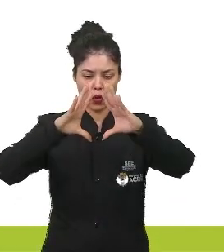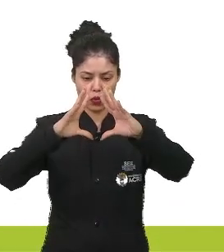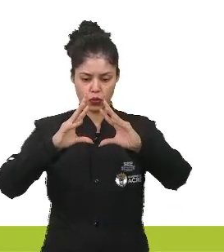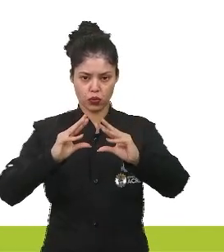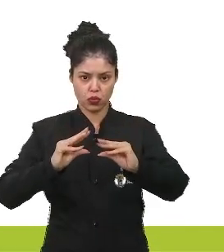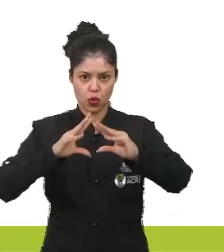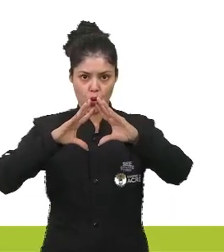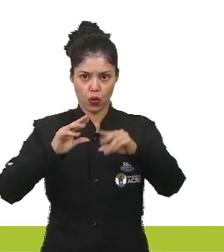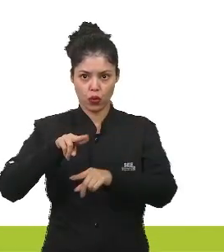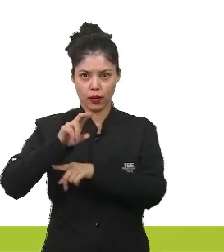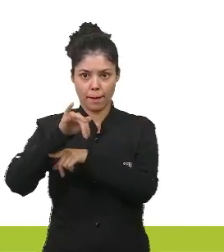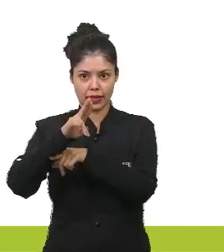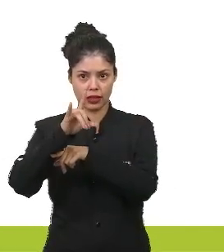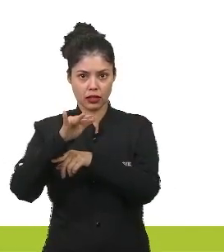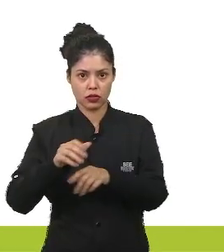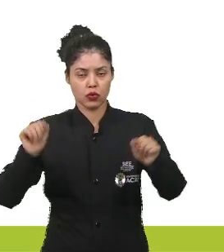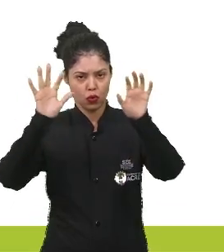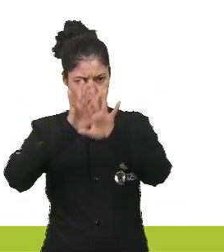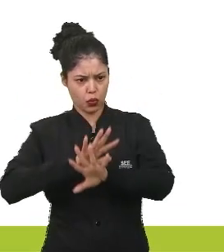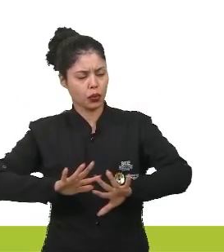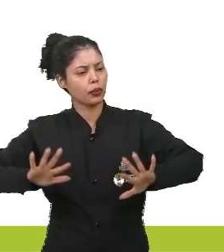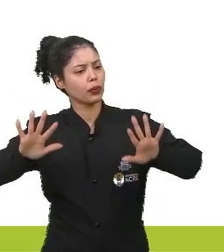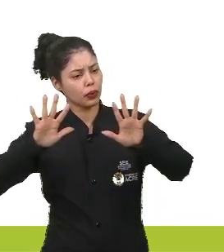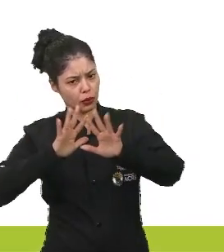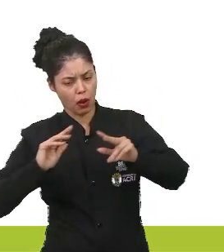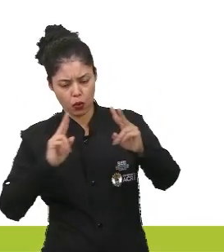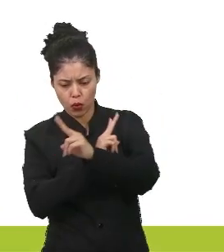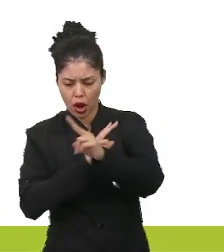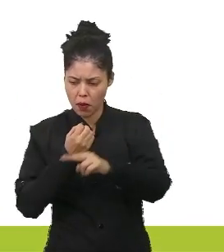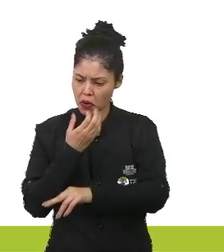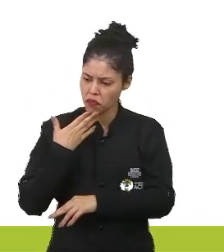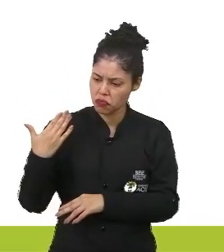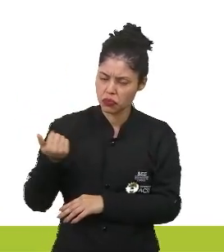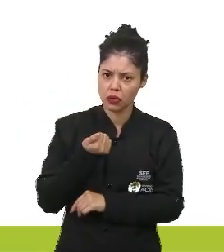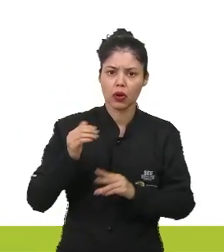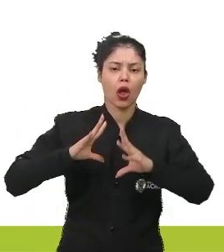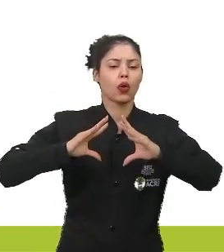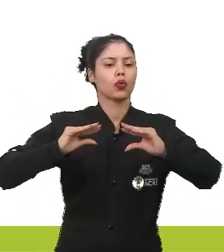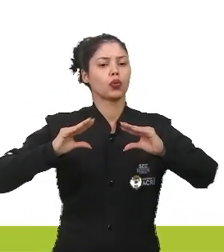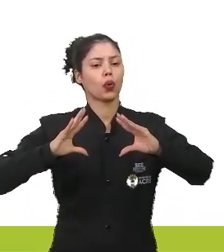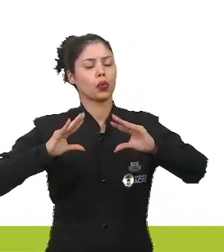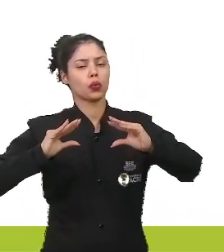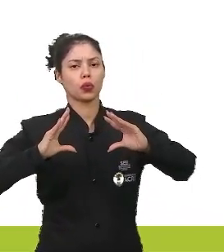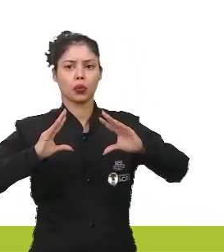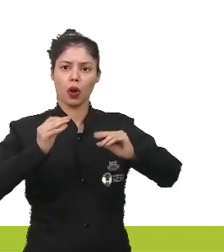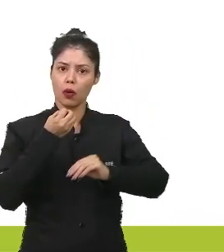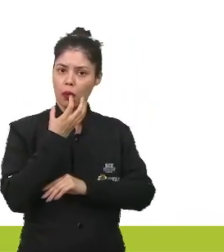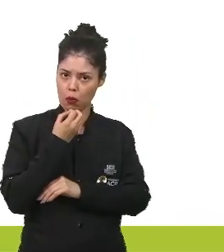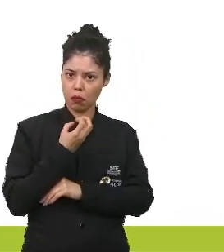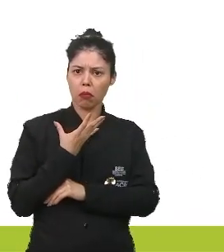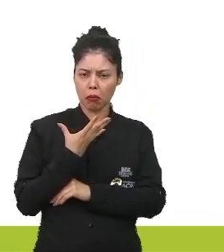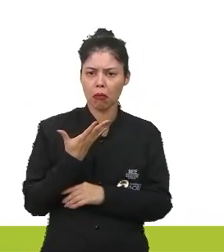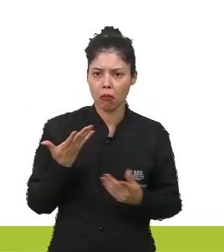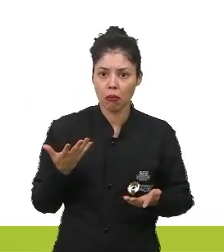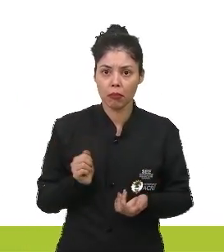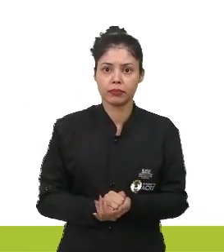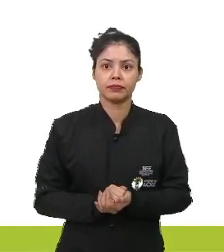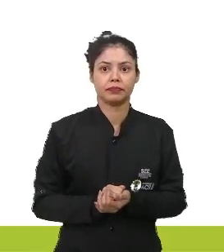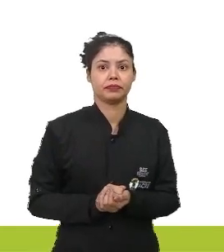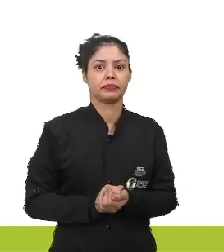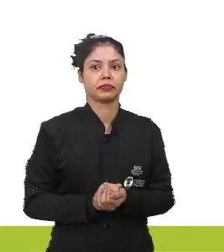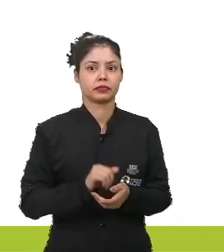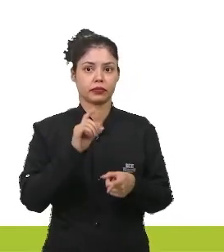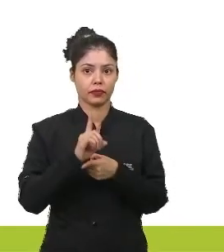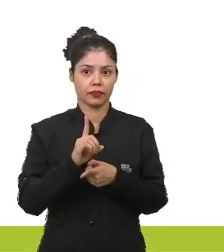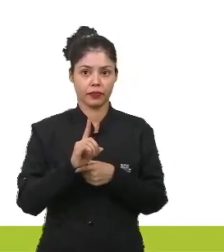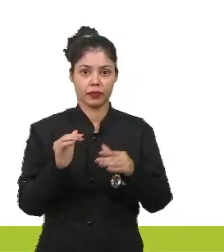umidade? Opa! Essa aqui parece que pode ser. Pode ser, né? Ela vai elevar a